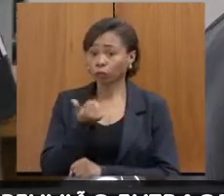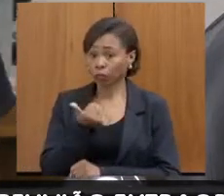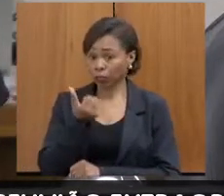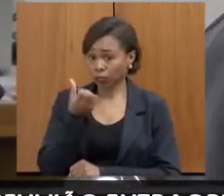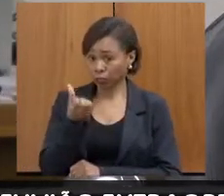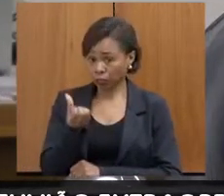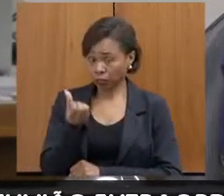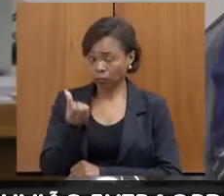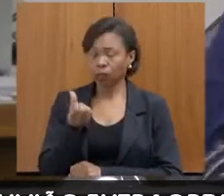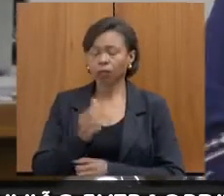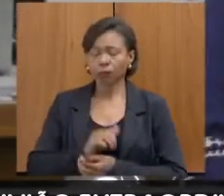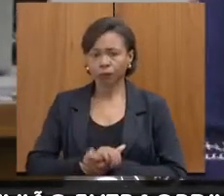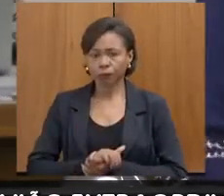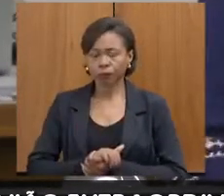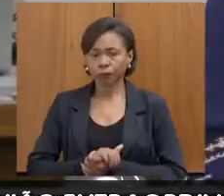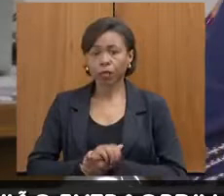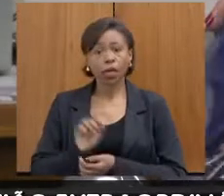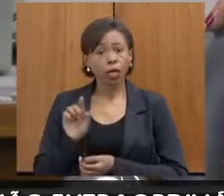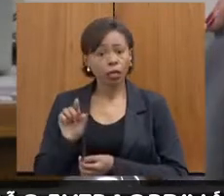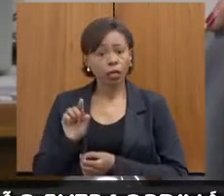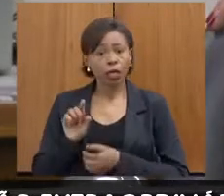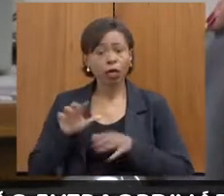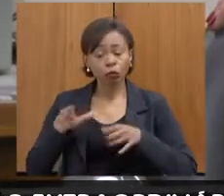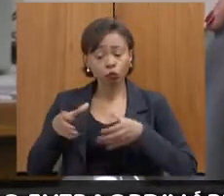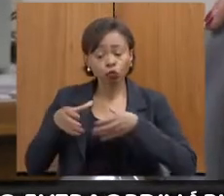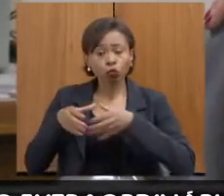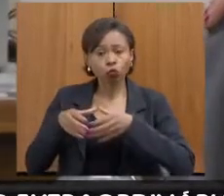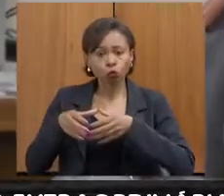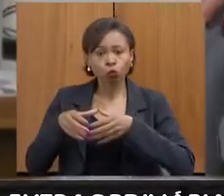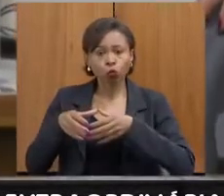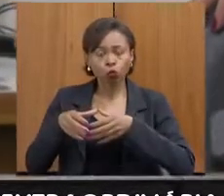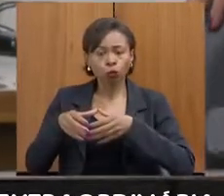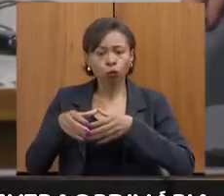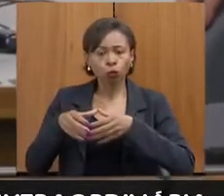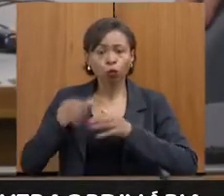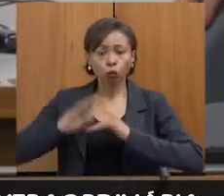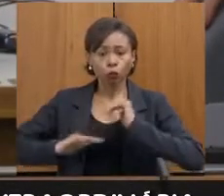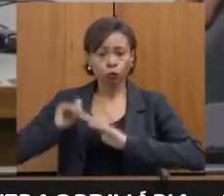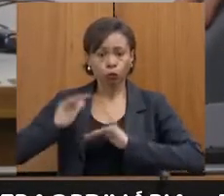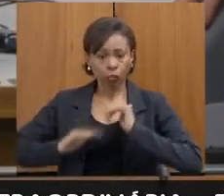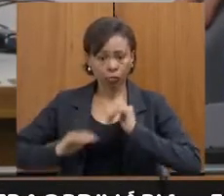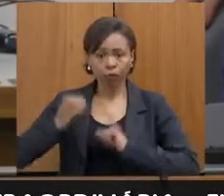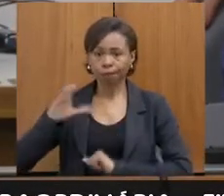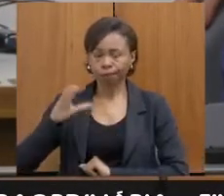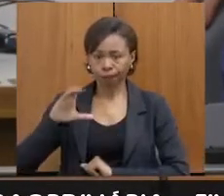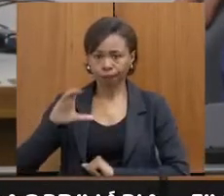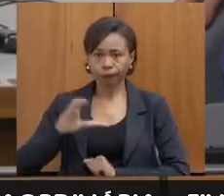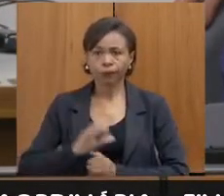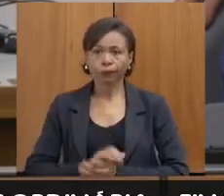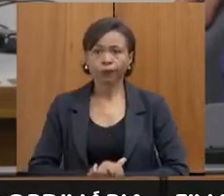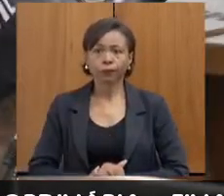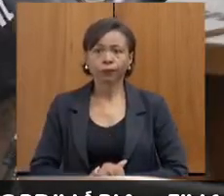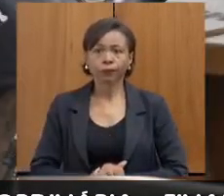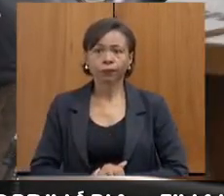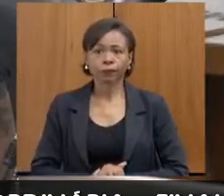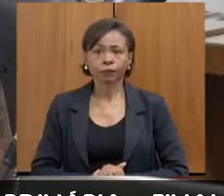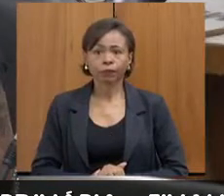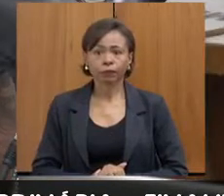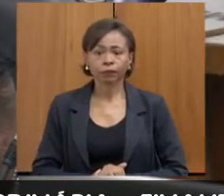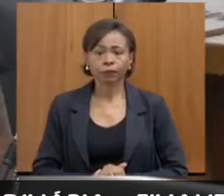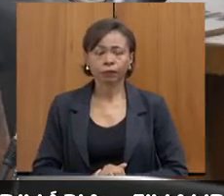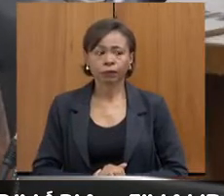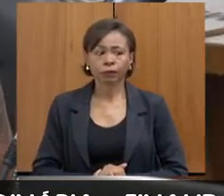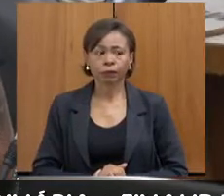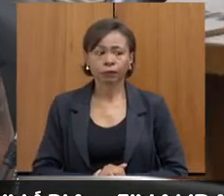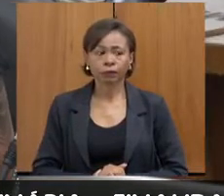e assim compomos ali a equipe de acolhimento da Deão, de Contagem. E, no